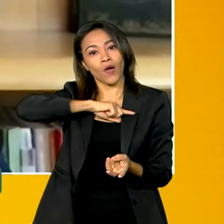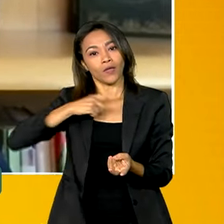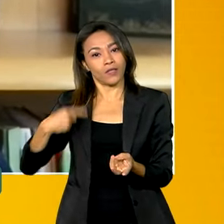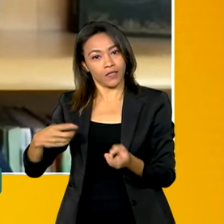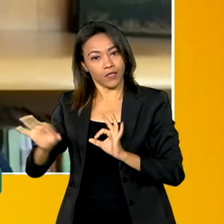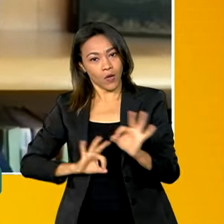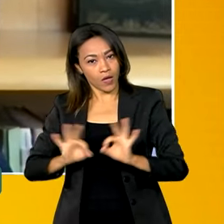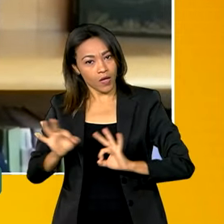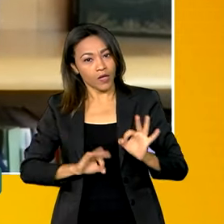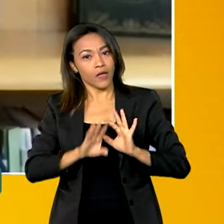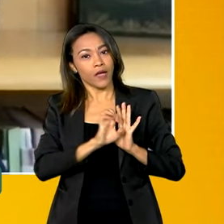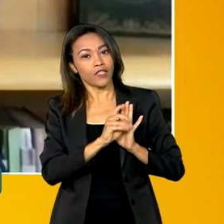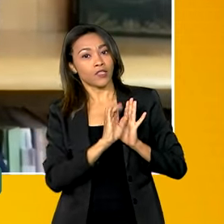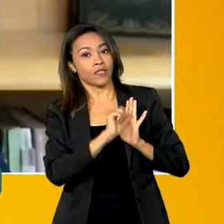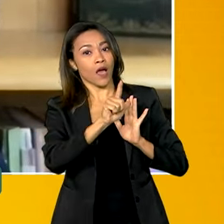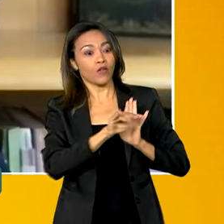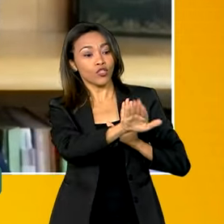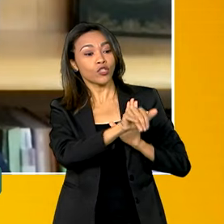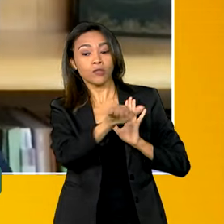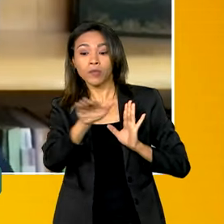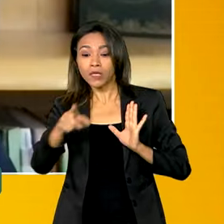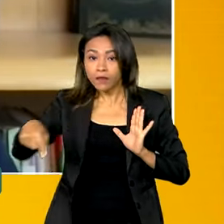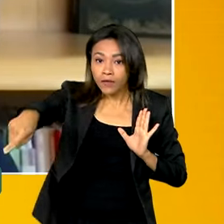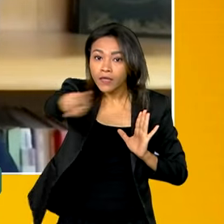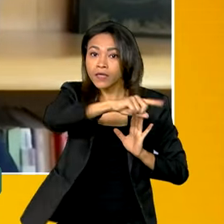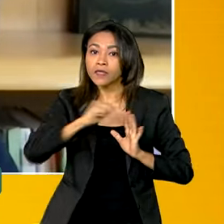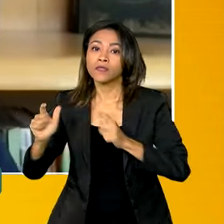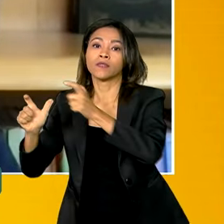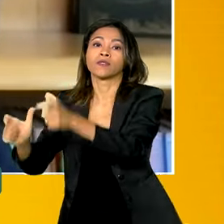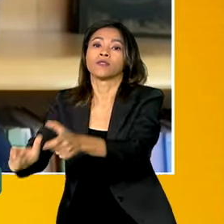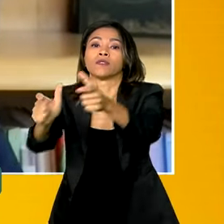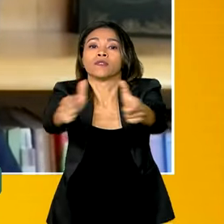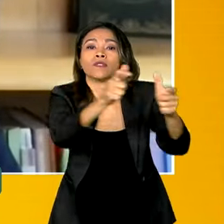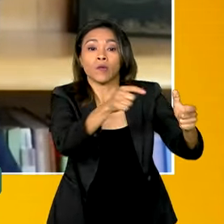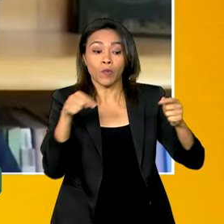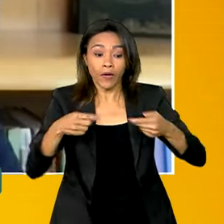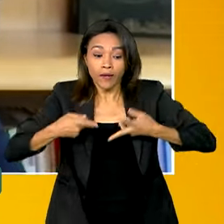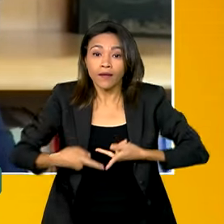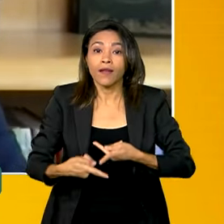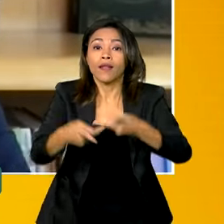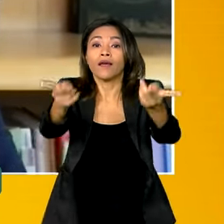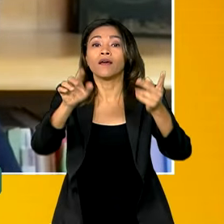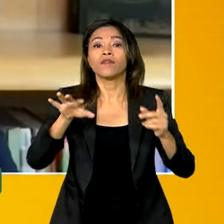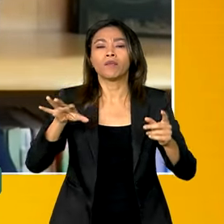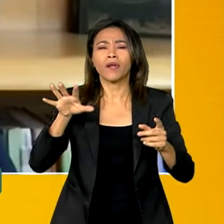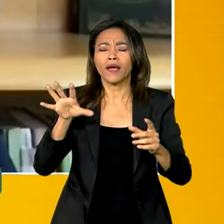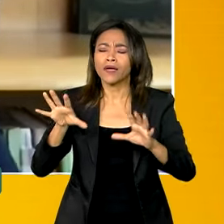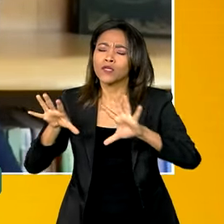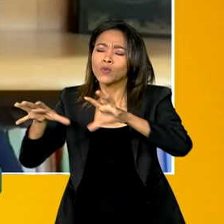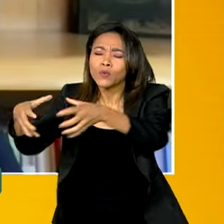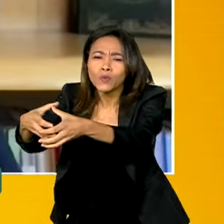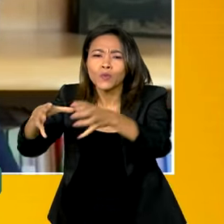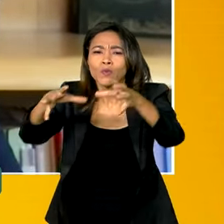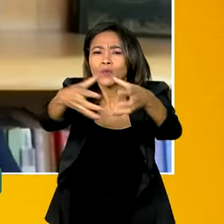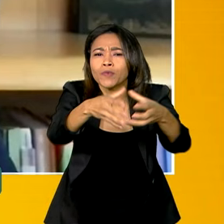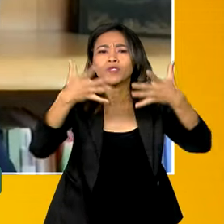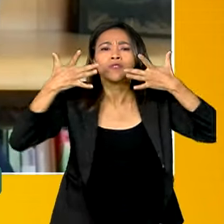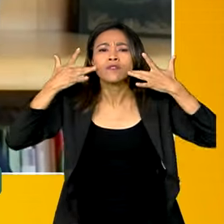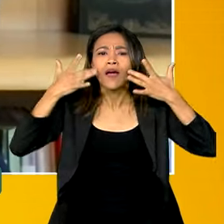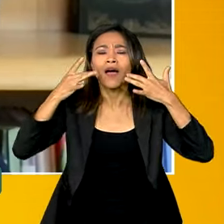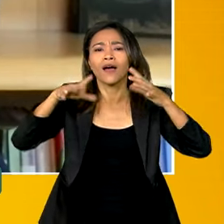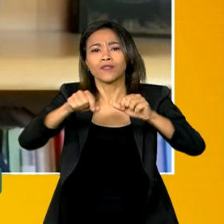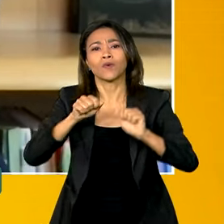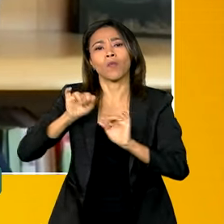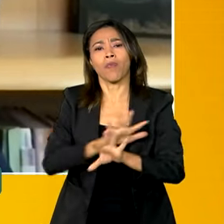editais. Isso é muito importante, porque chega naquele pequeno grupo de teatro, nas manifestações, por exemplo, como